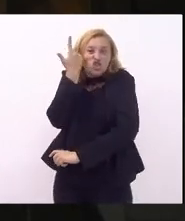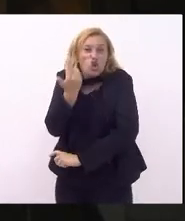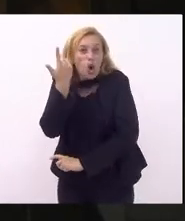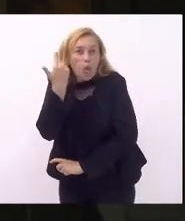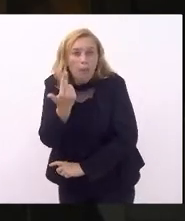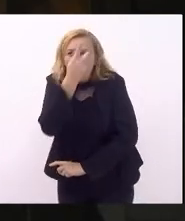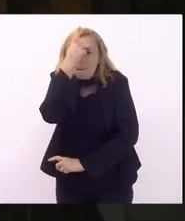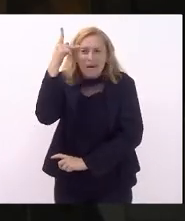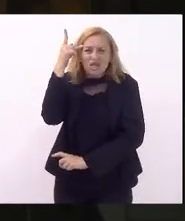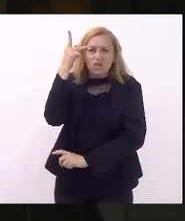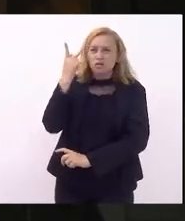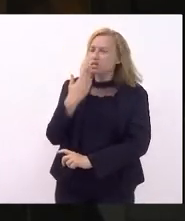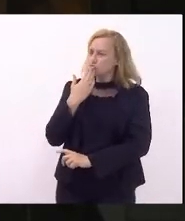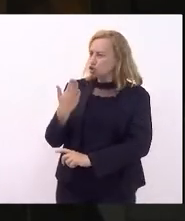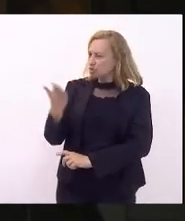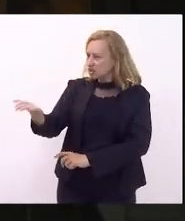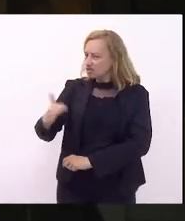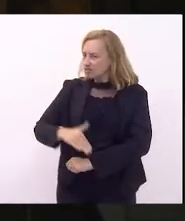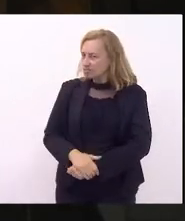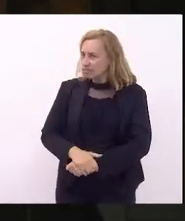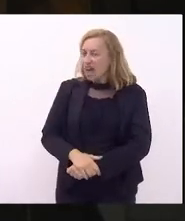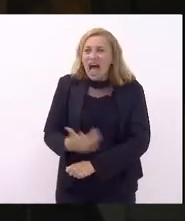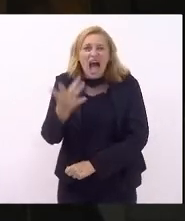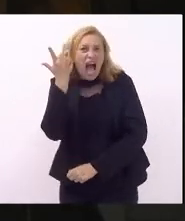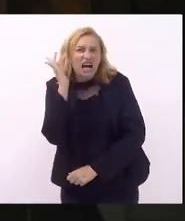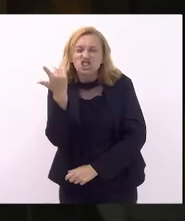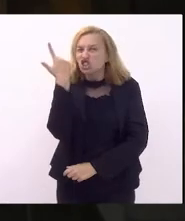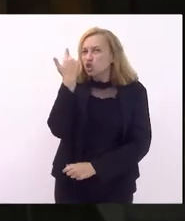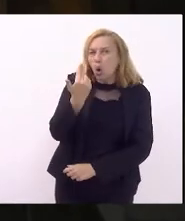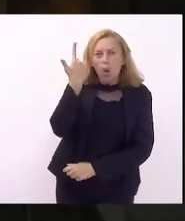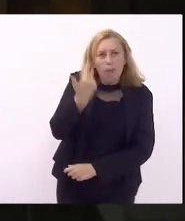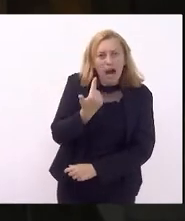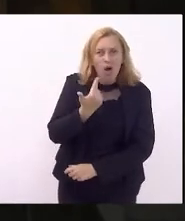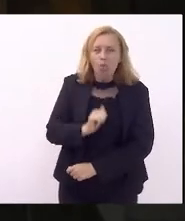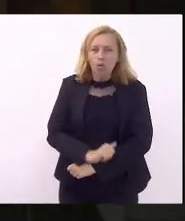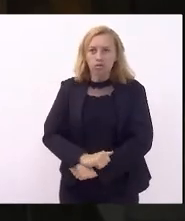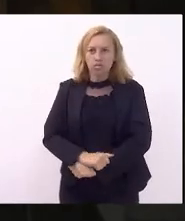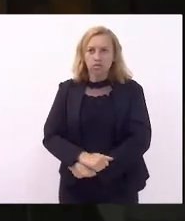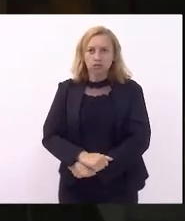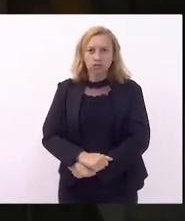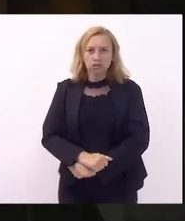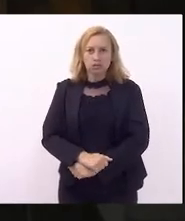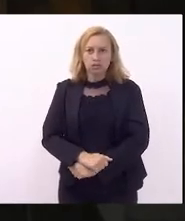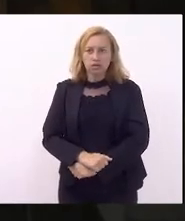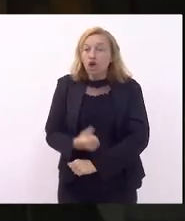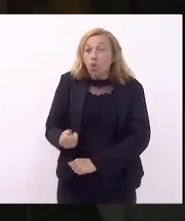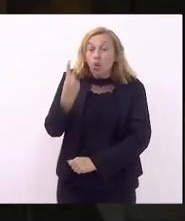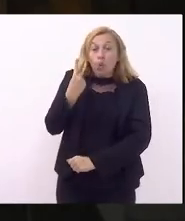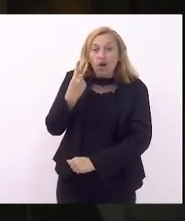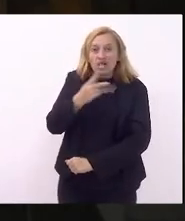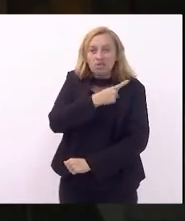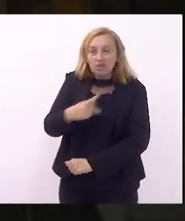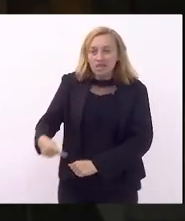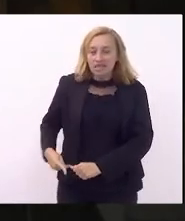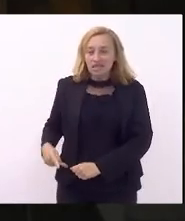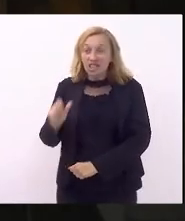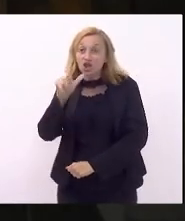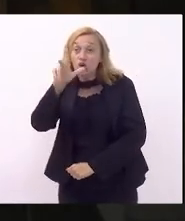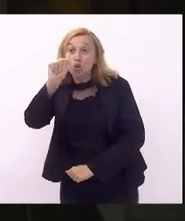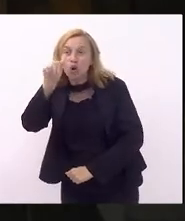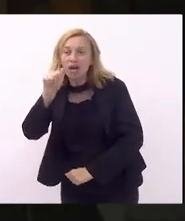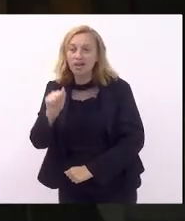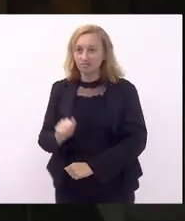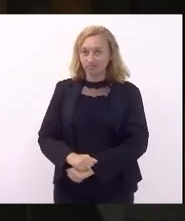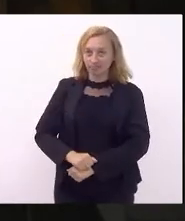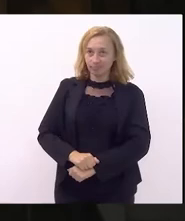pessoas desse tipo que ache normal o ex-presidente da república Luiz Inácio Lula da